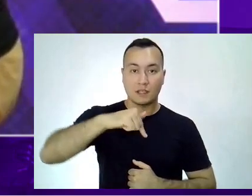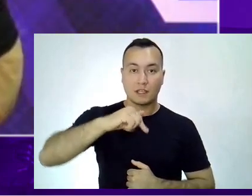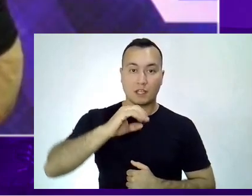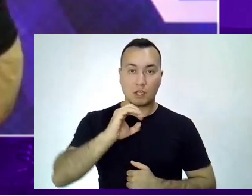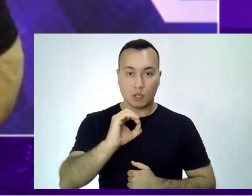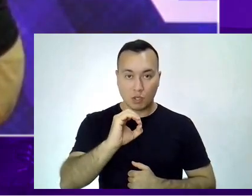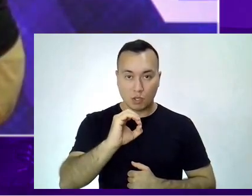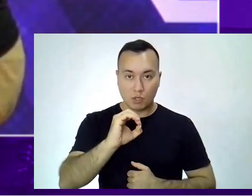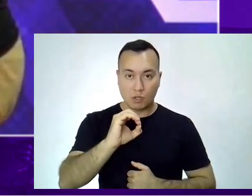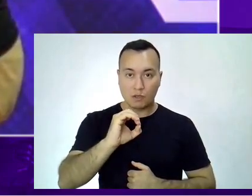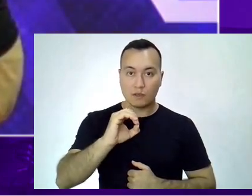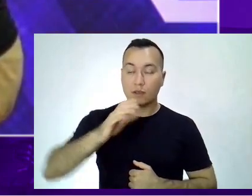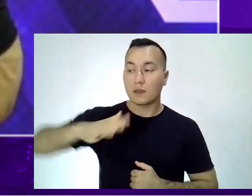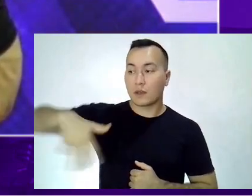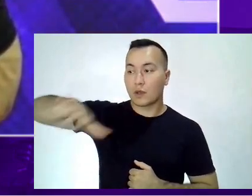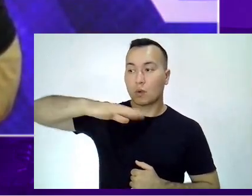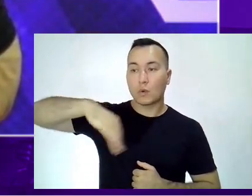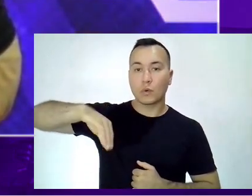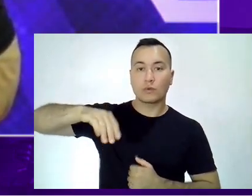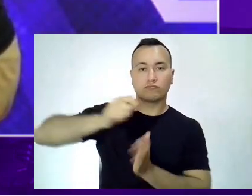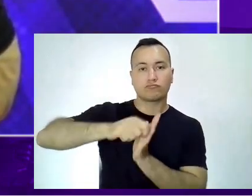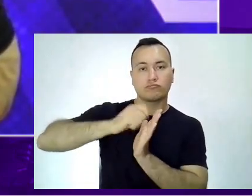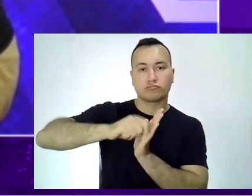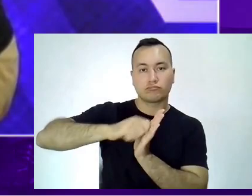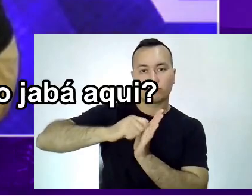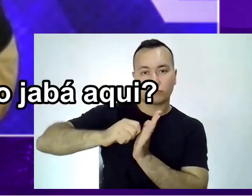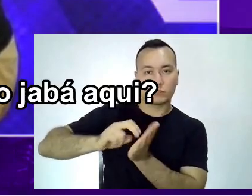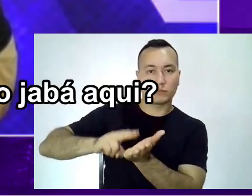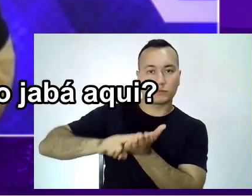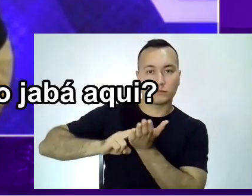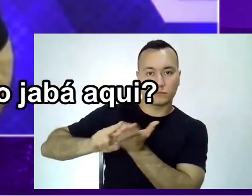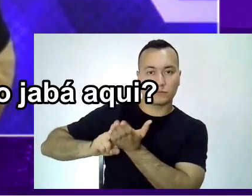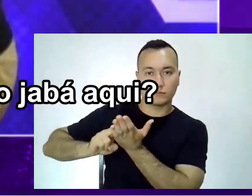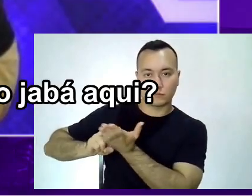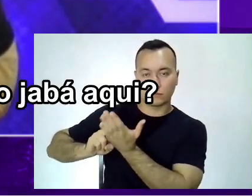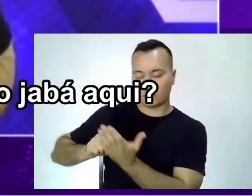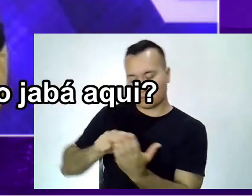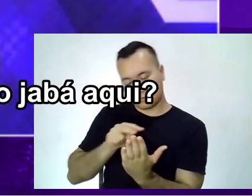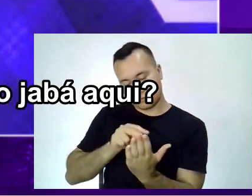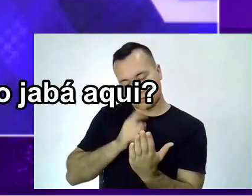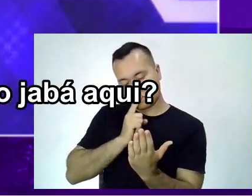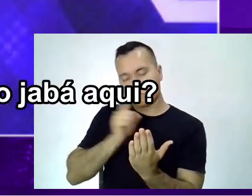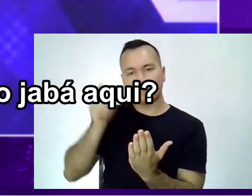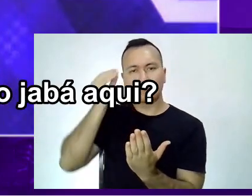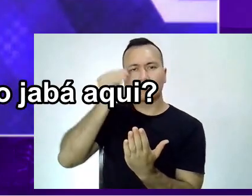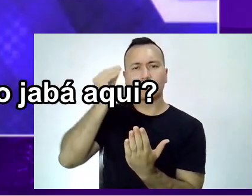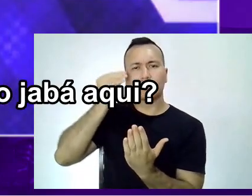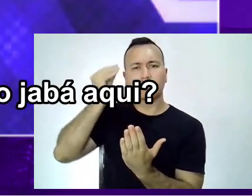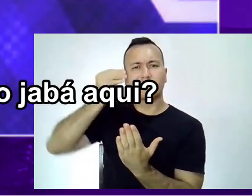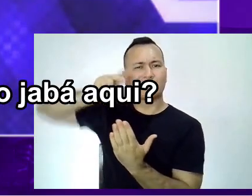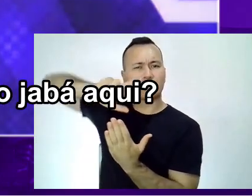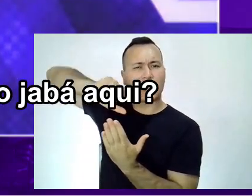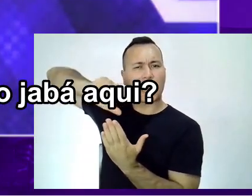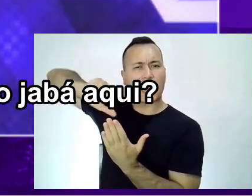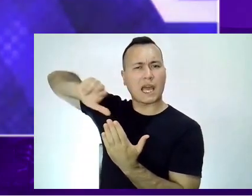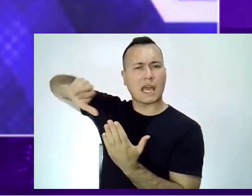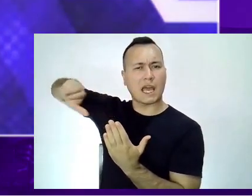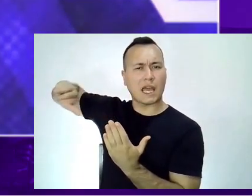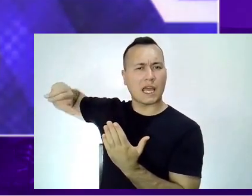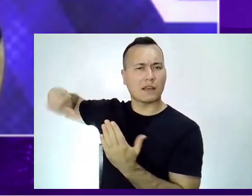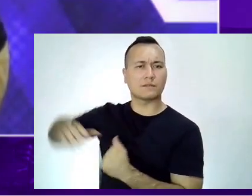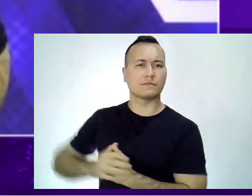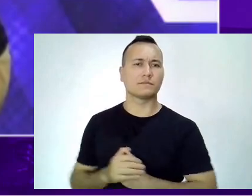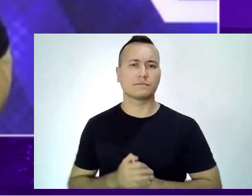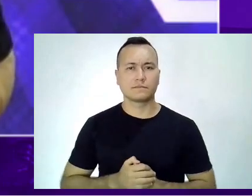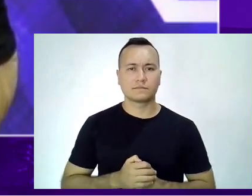170 cartas de reflexão. 170 cartas de reflexão. Aliás, quem tem Android já está disponível lá. Pode fazer o jabá aqui? Pode.